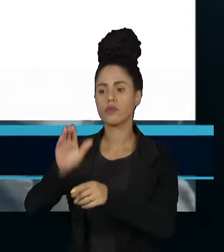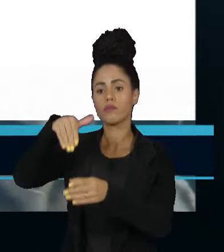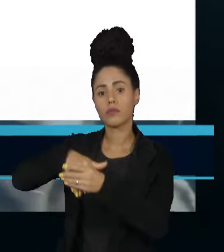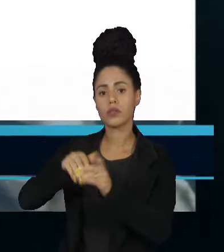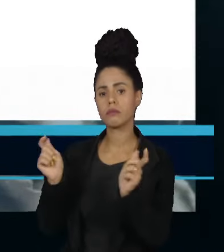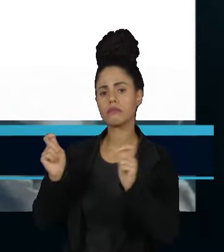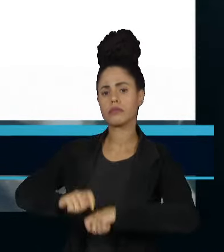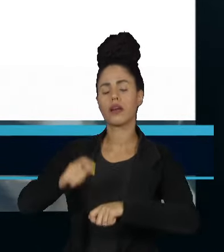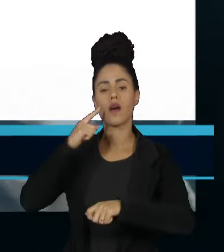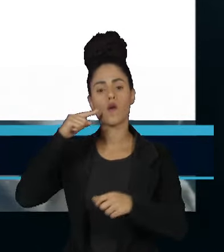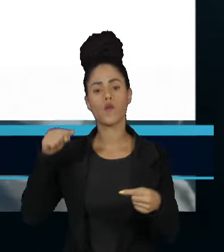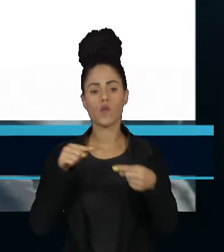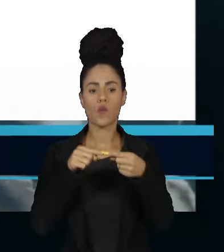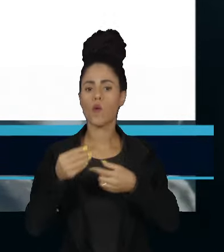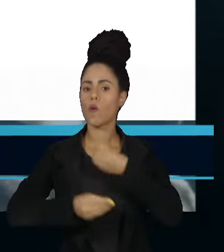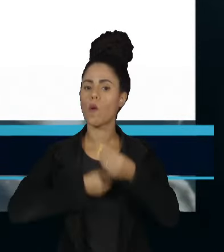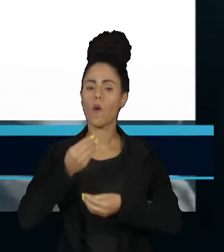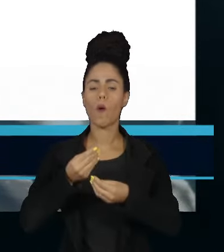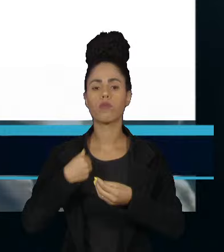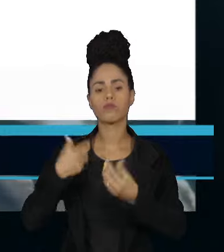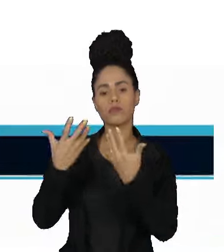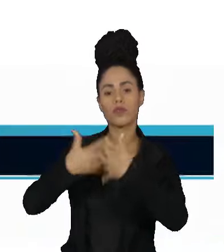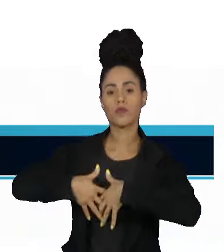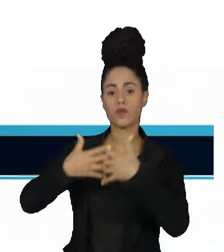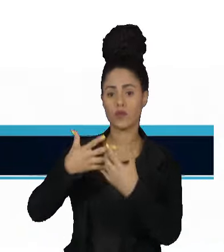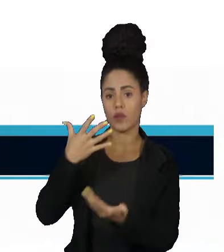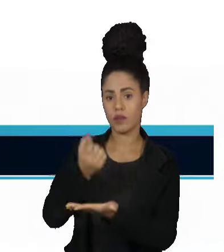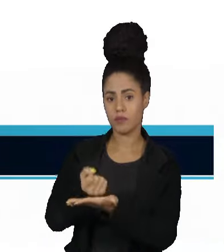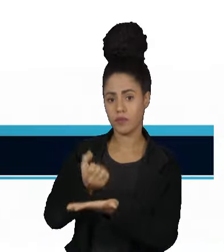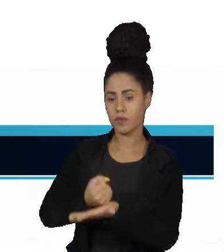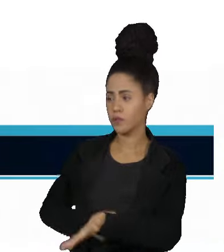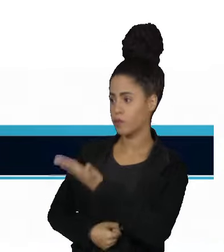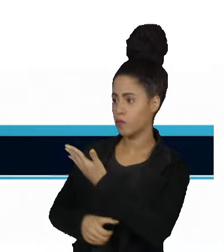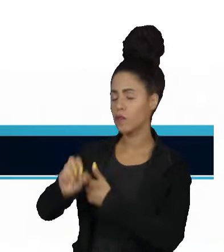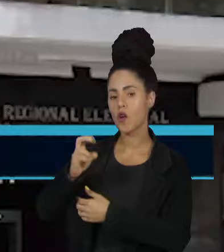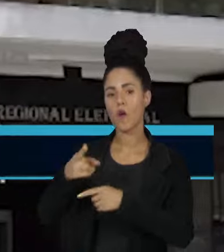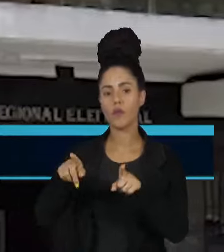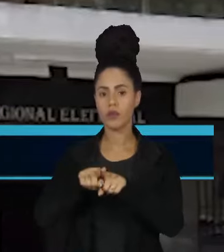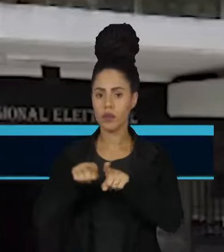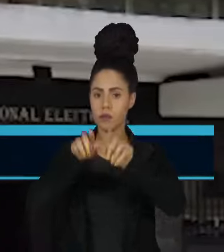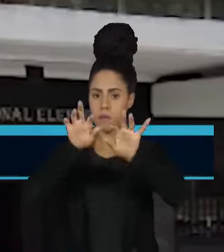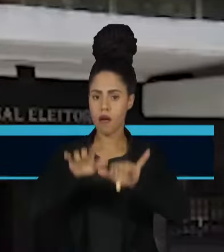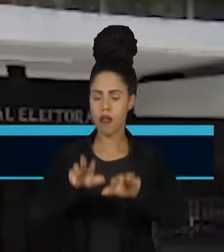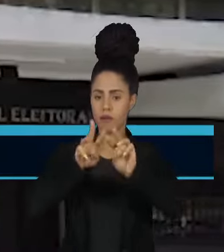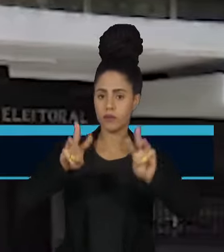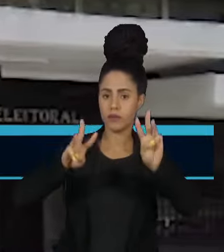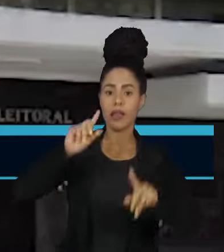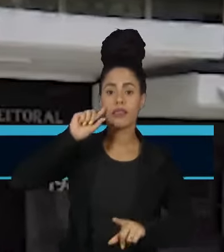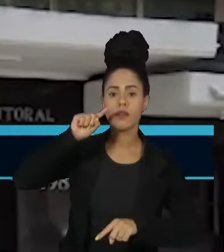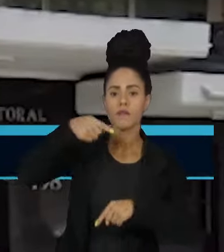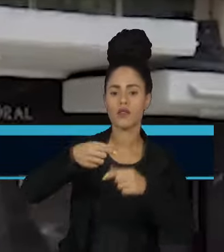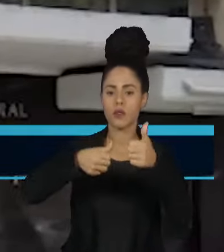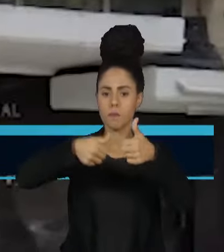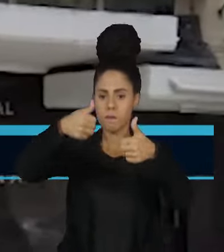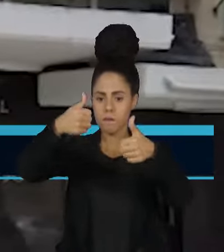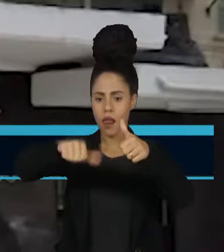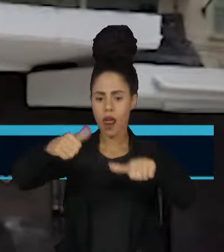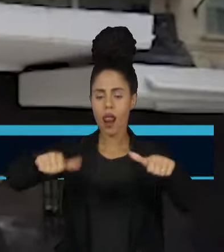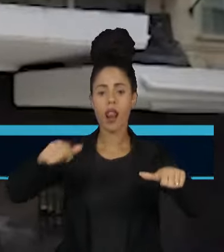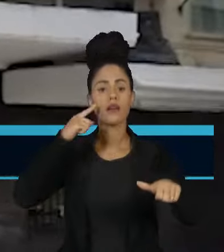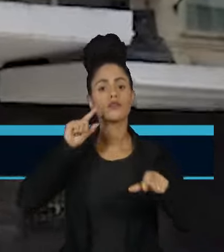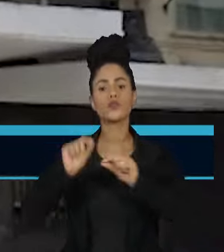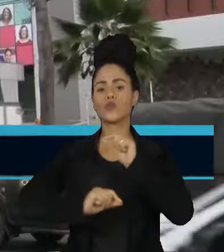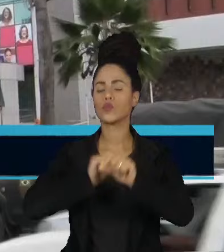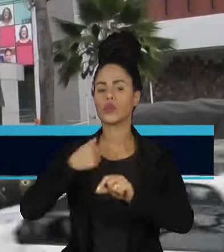possível consultar o andamento pelo Pardal Móvel ou em sua versão para o web. Depois da análise pelos cartórios eleitorais, o